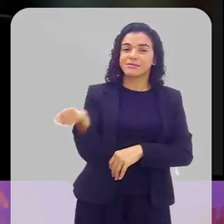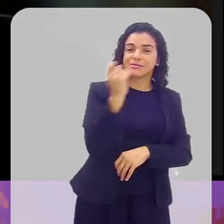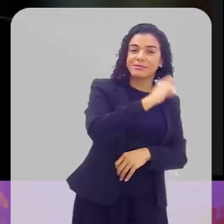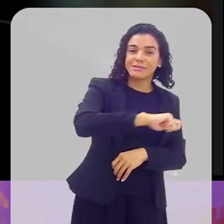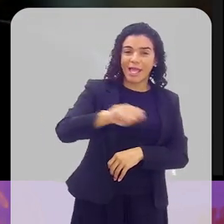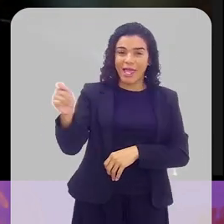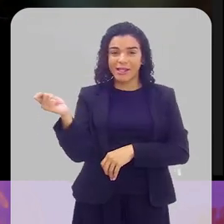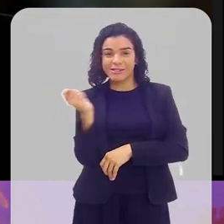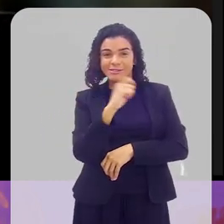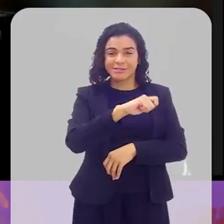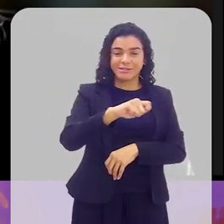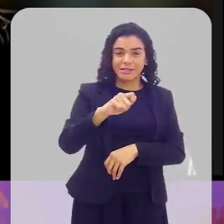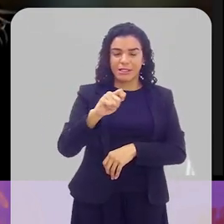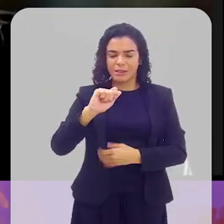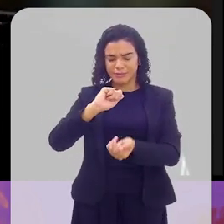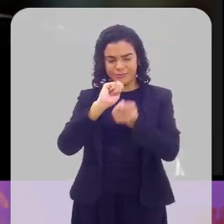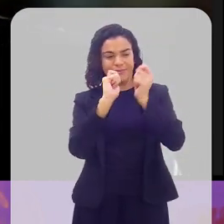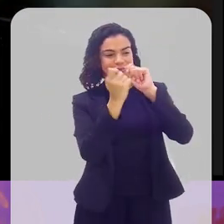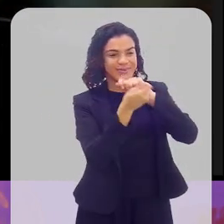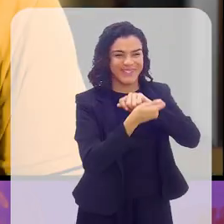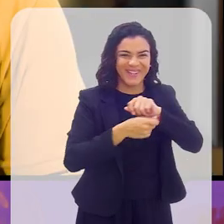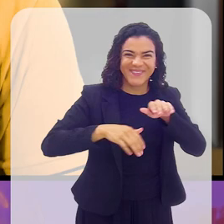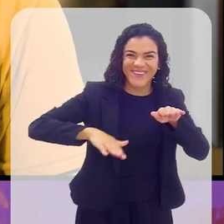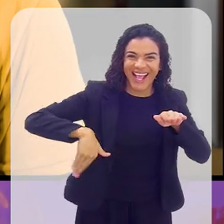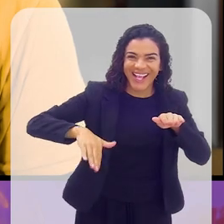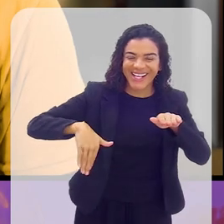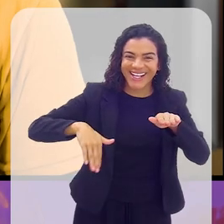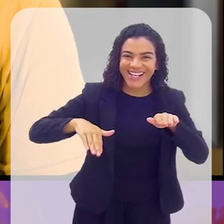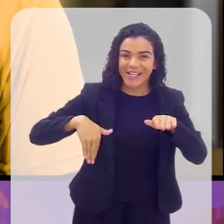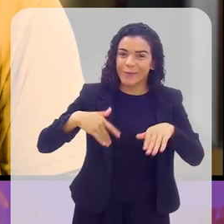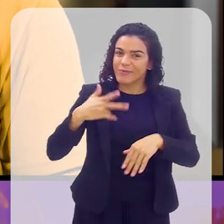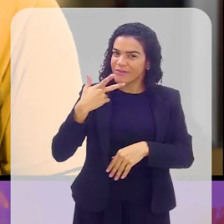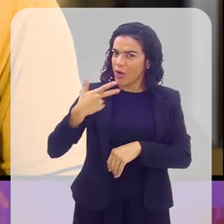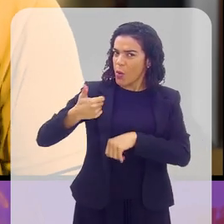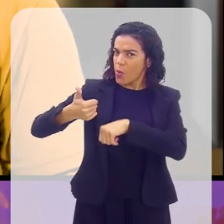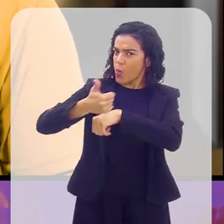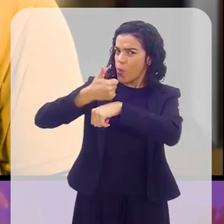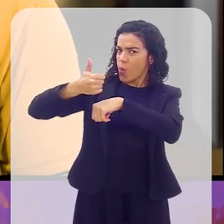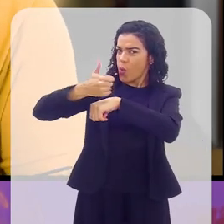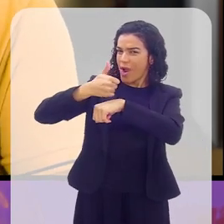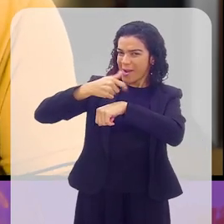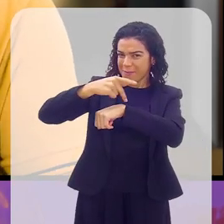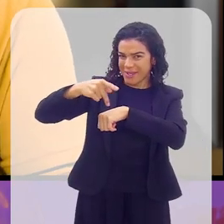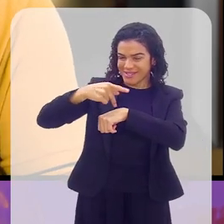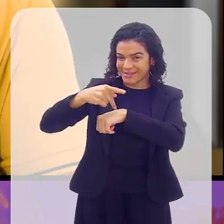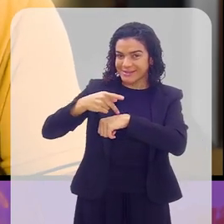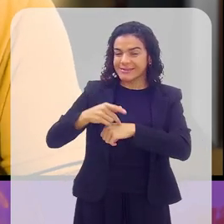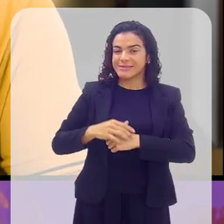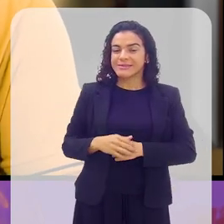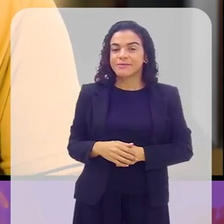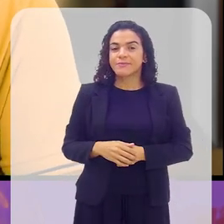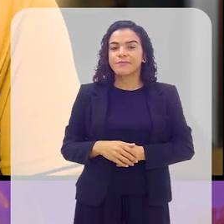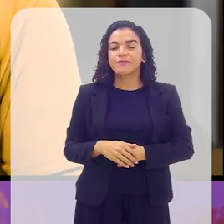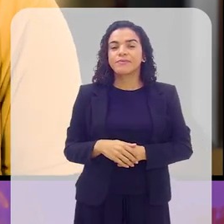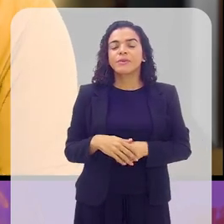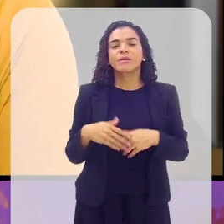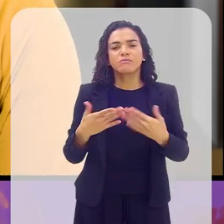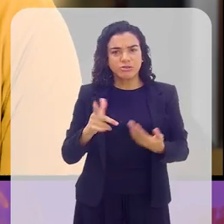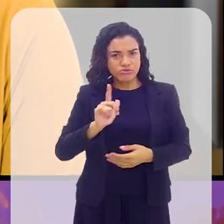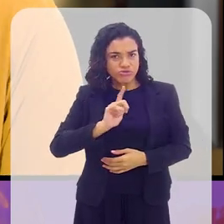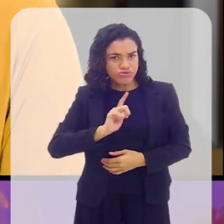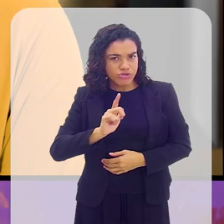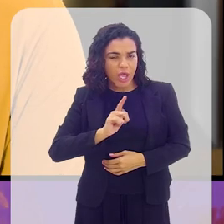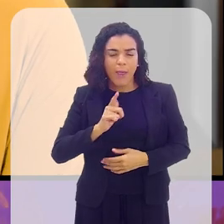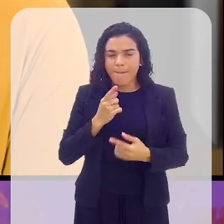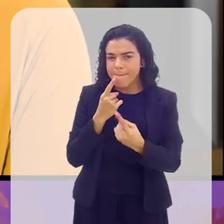profissionais do tênis, estão ali migrando para pit tênis também. Você fala sobre isso, o pit tênis em alto nível com esses países que você citou. Mas